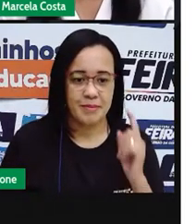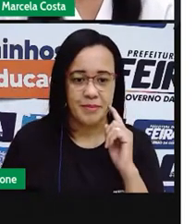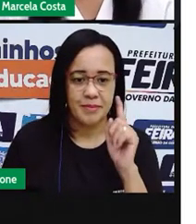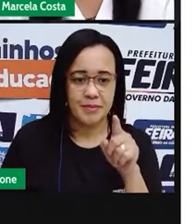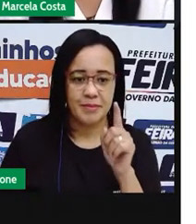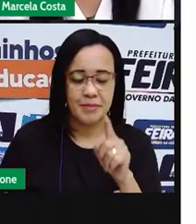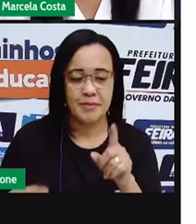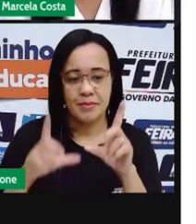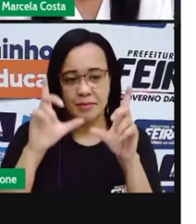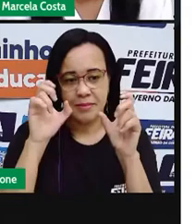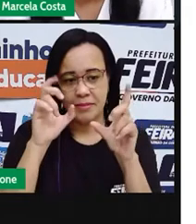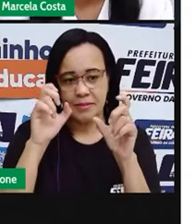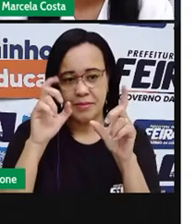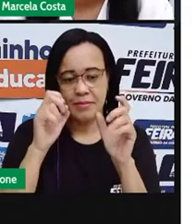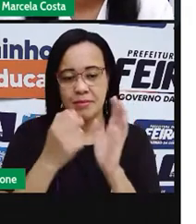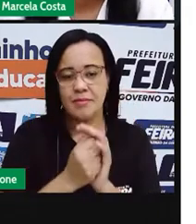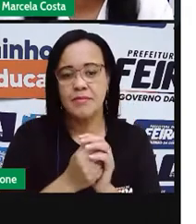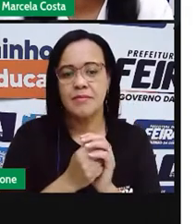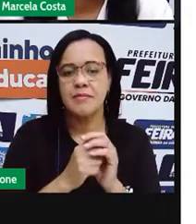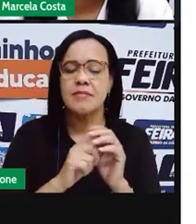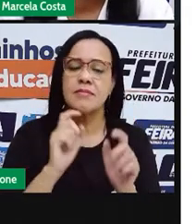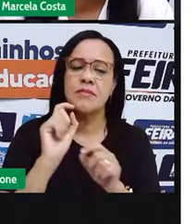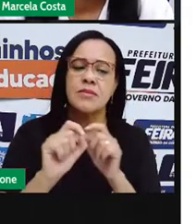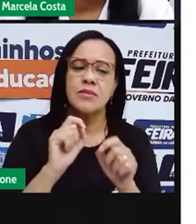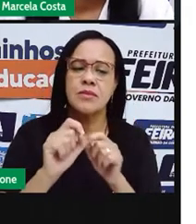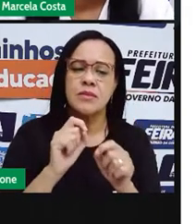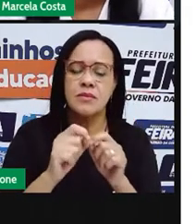Como servem essas imagens, crianças?